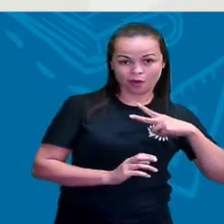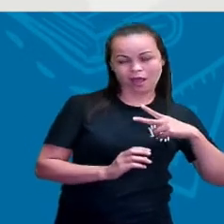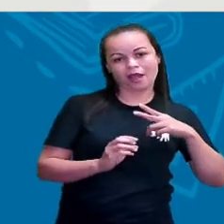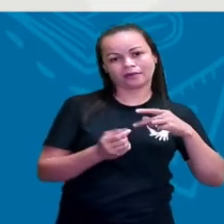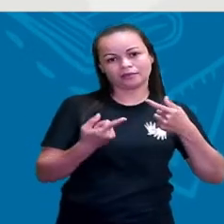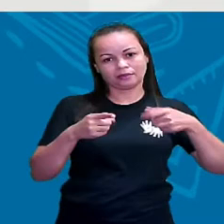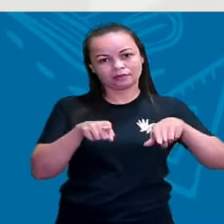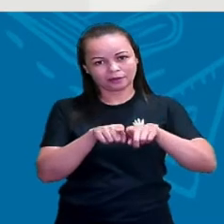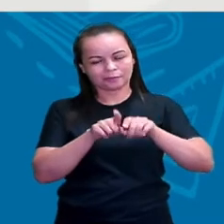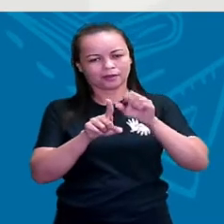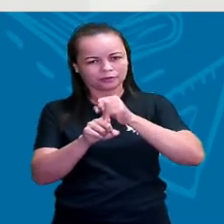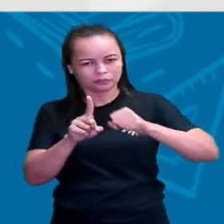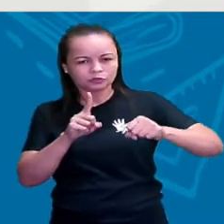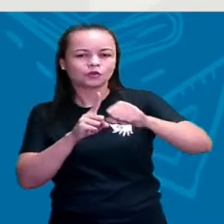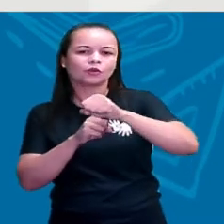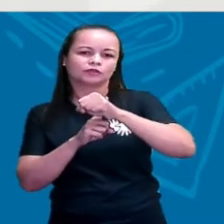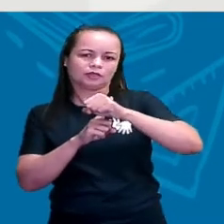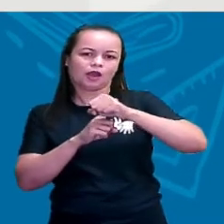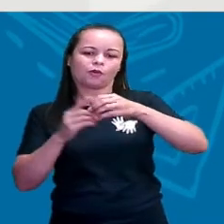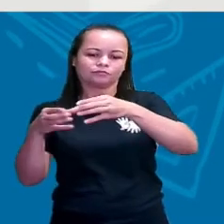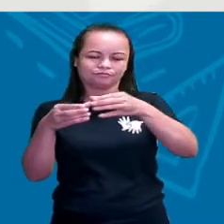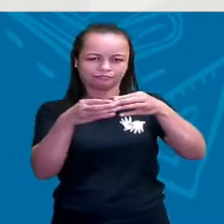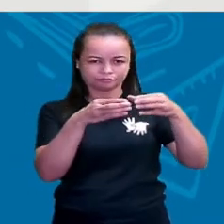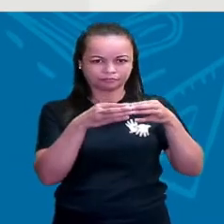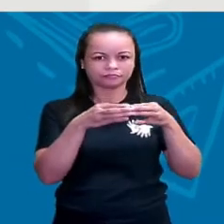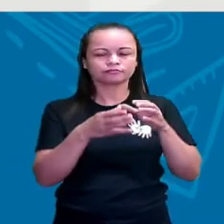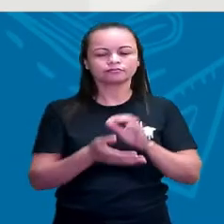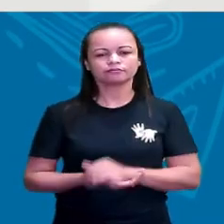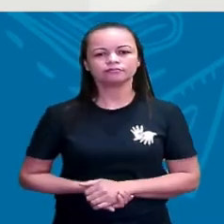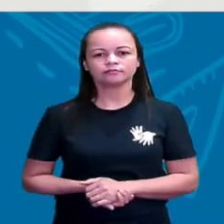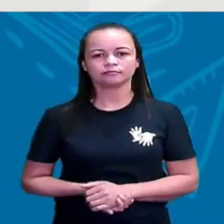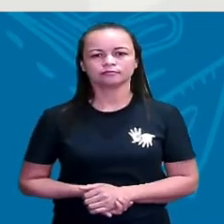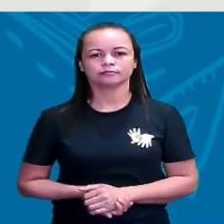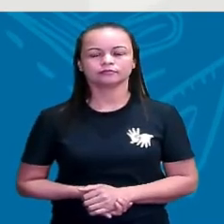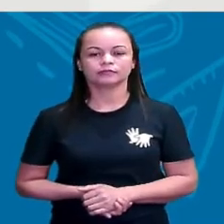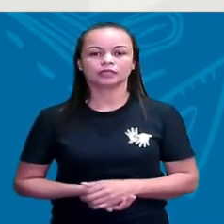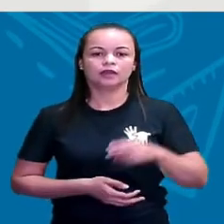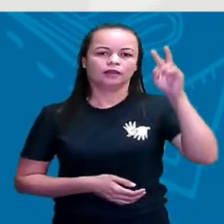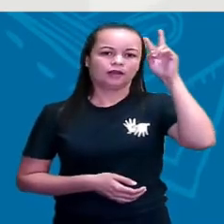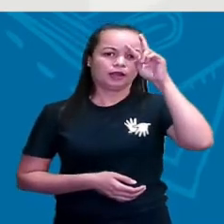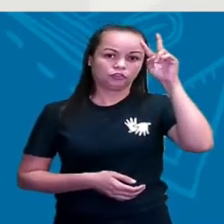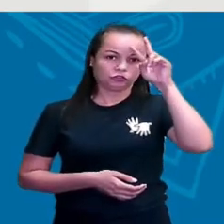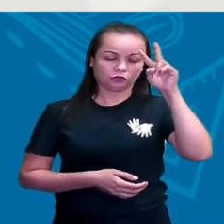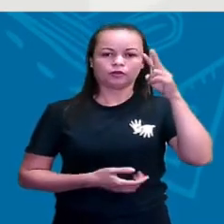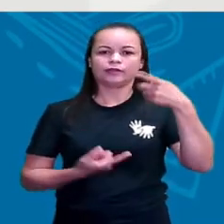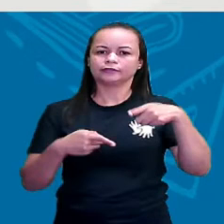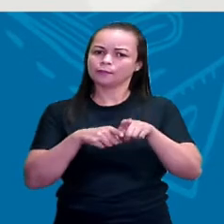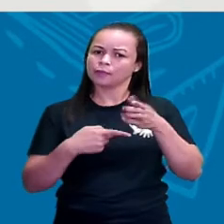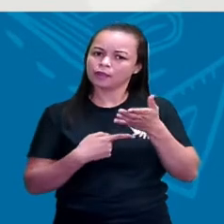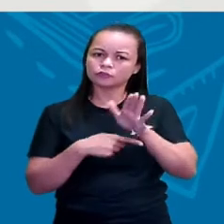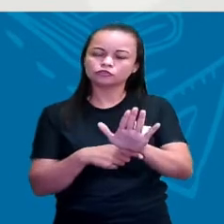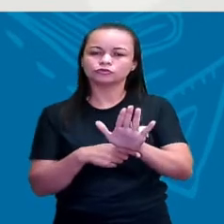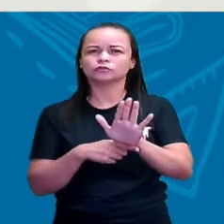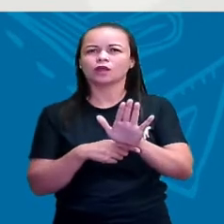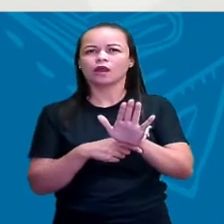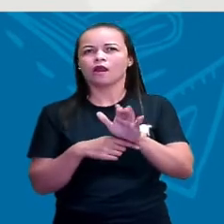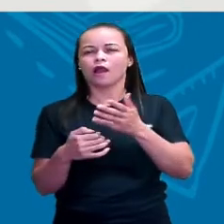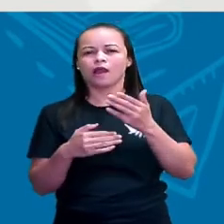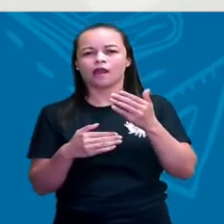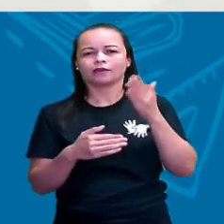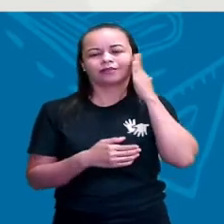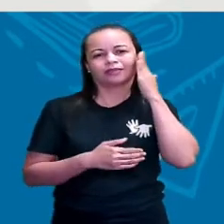identidades coletivas, né? Além disso, a história, ela permite a gente entender os